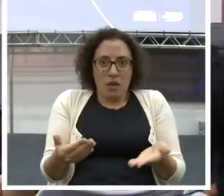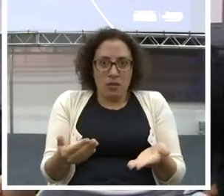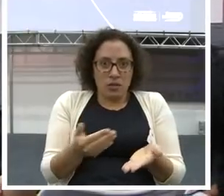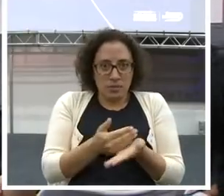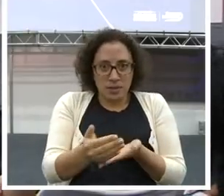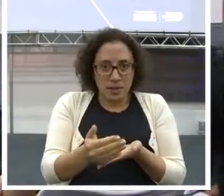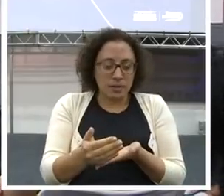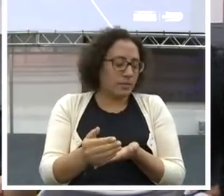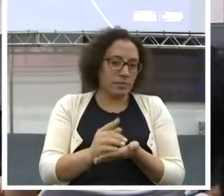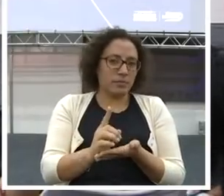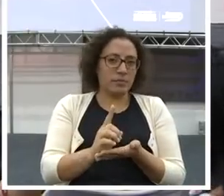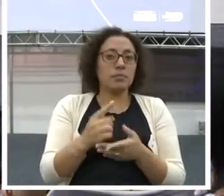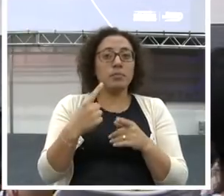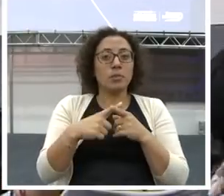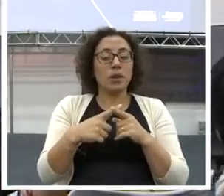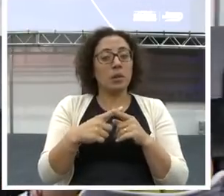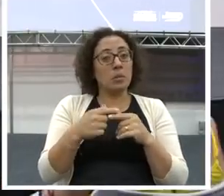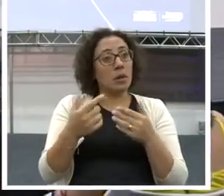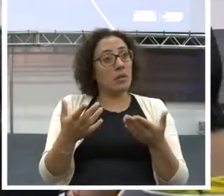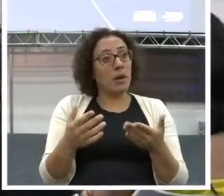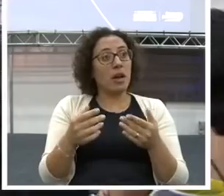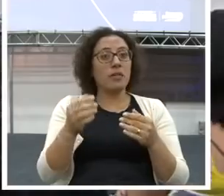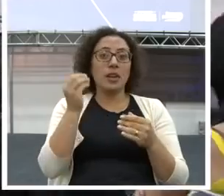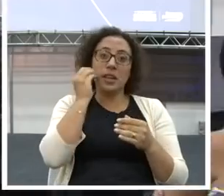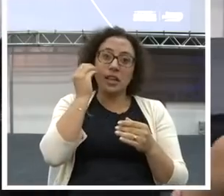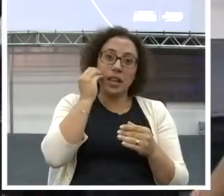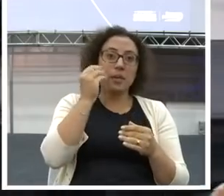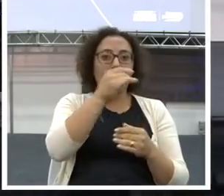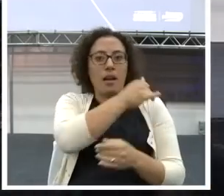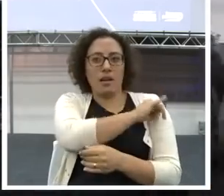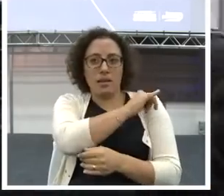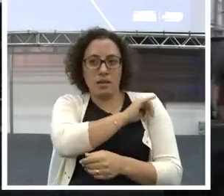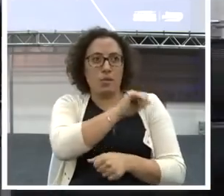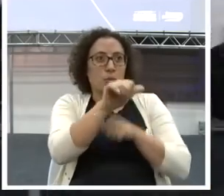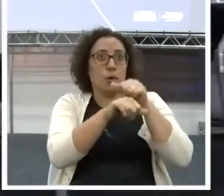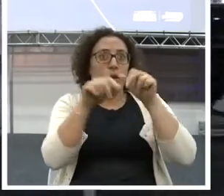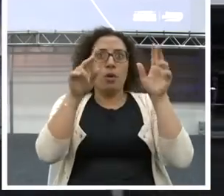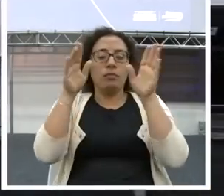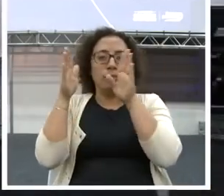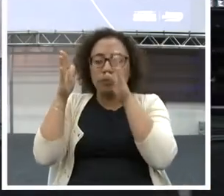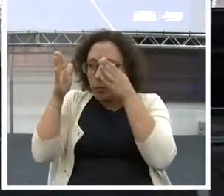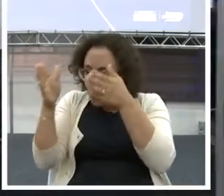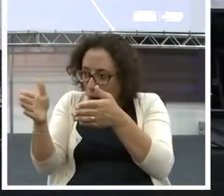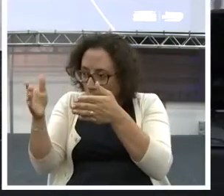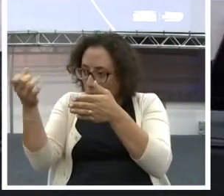Temer acabou fazendo uma outra medida com a intervenção do Rio de Janeiro. Agora, olha só que interessante.